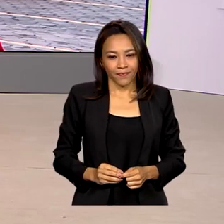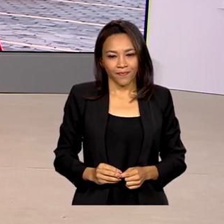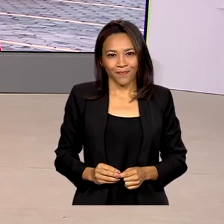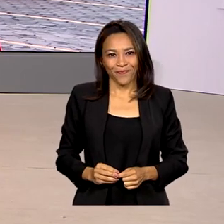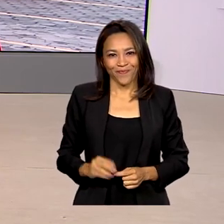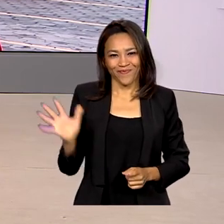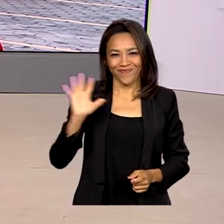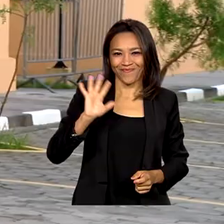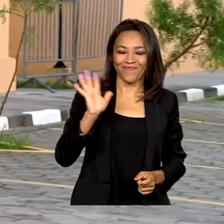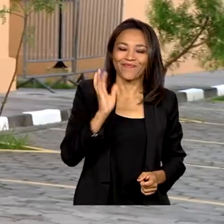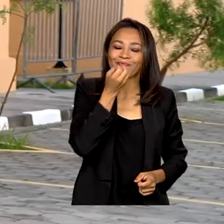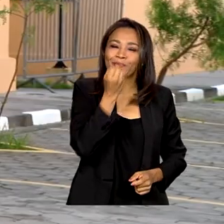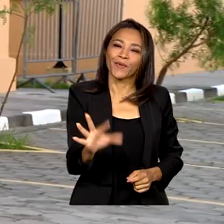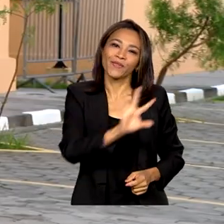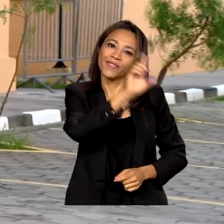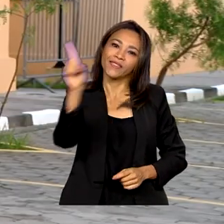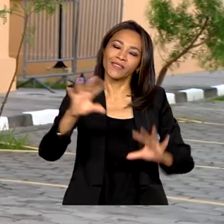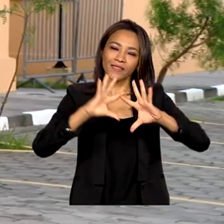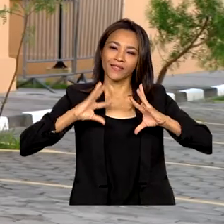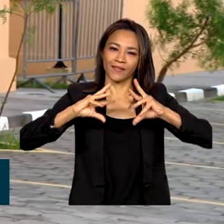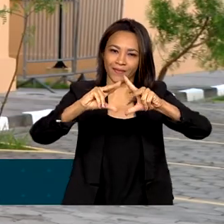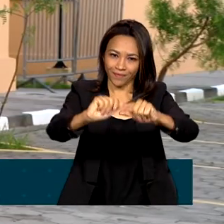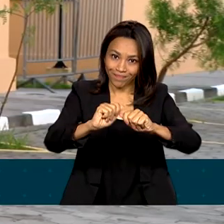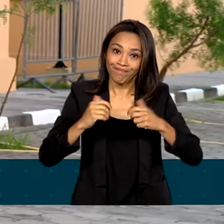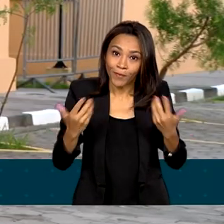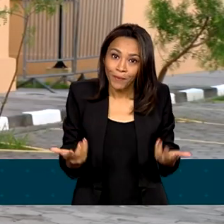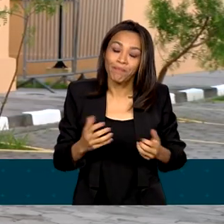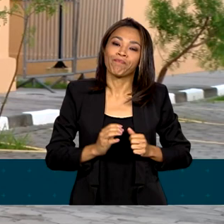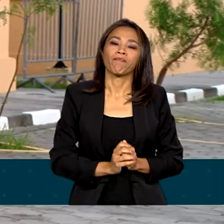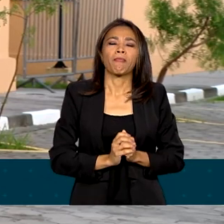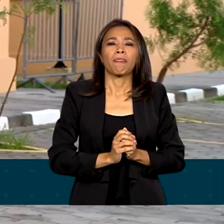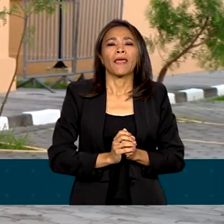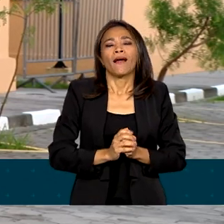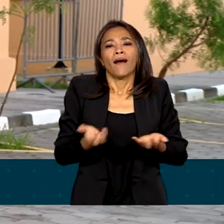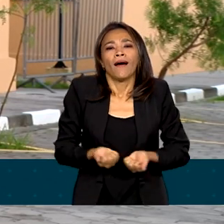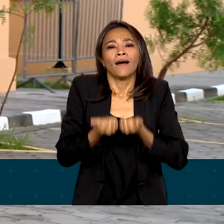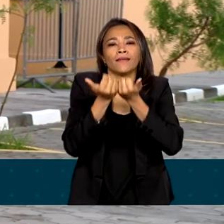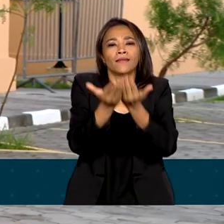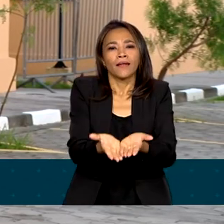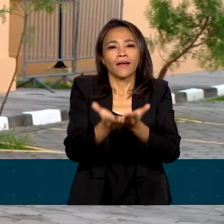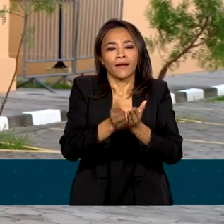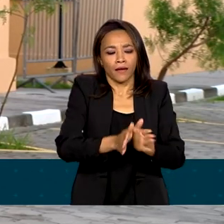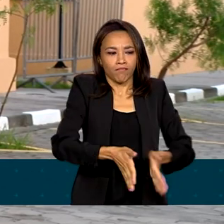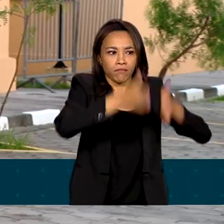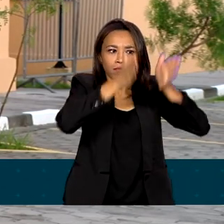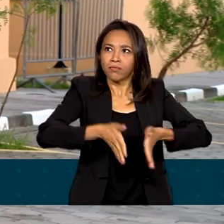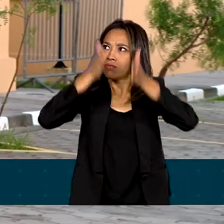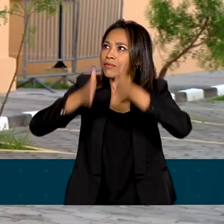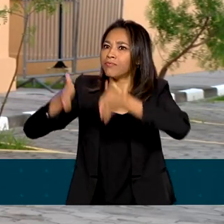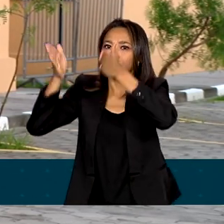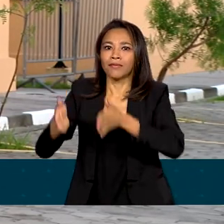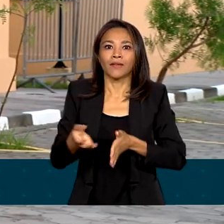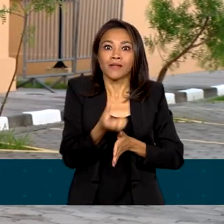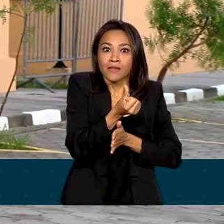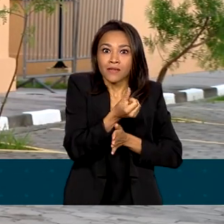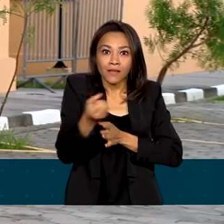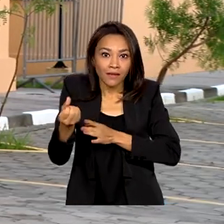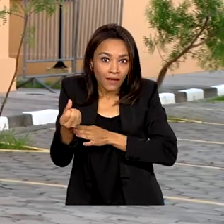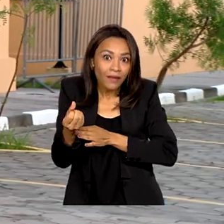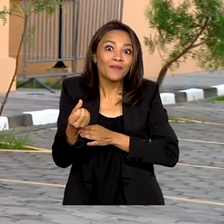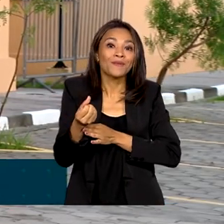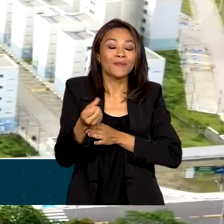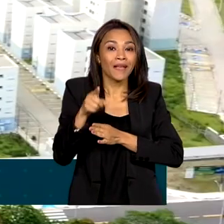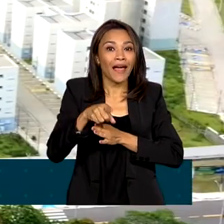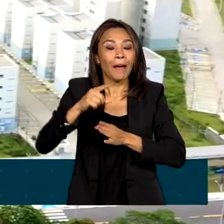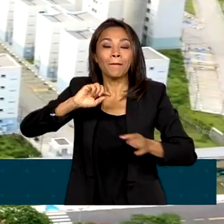Olá, bom dia, Natália. Um bom dia a todos. Olha, a entrega desses 600 apartamentos marca a conclusão